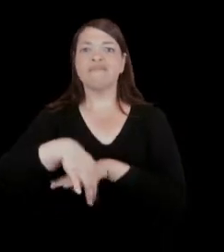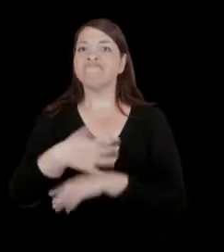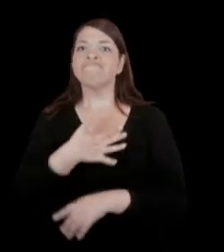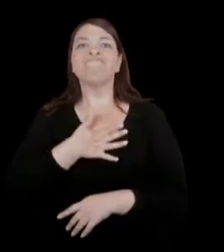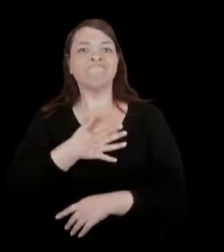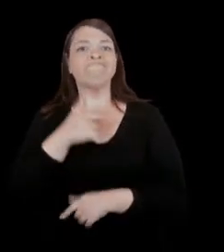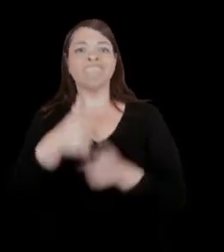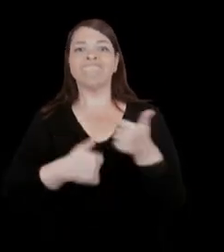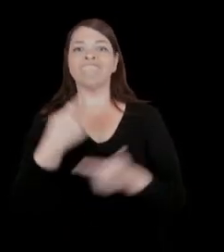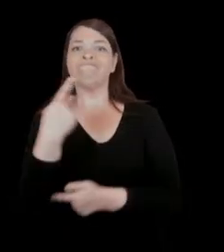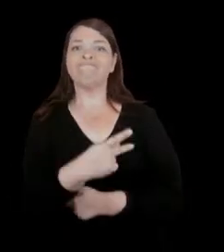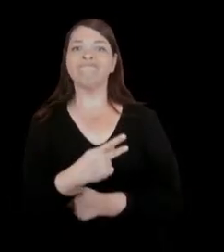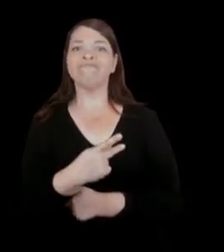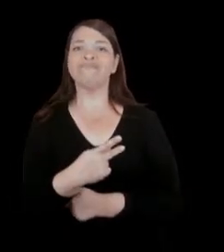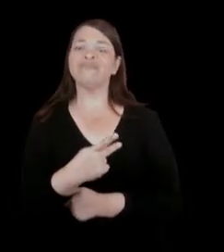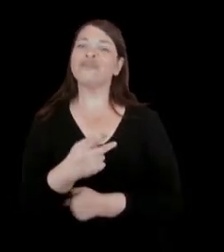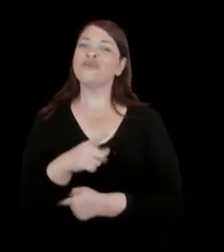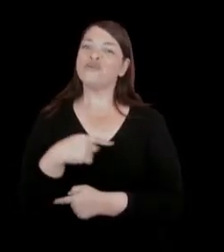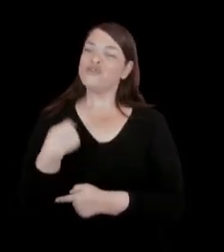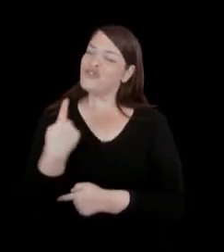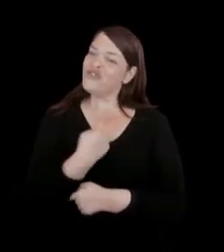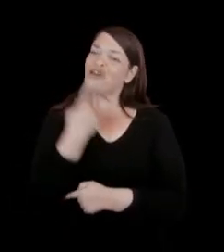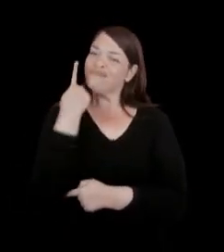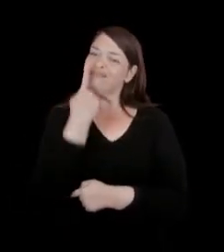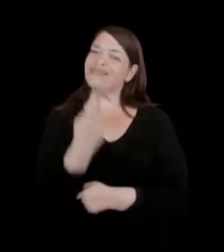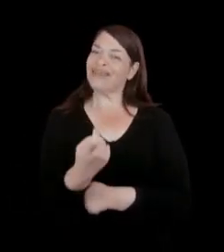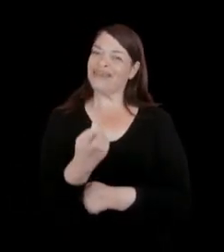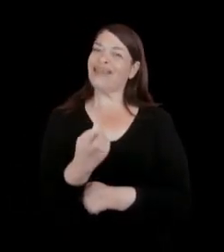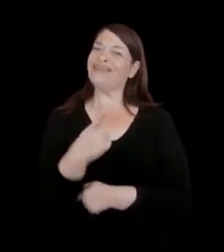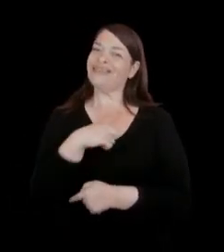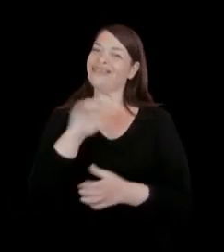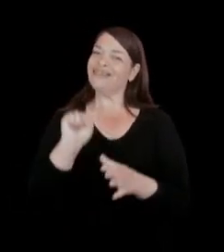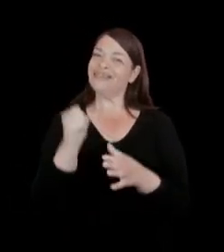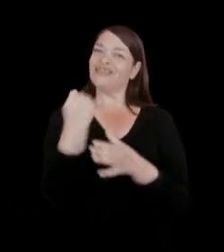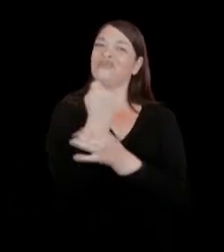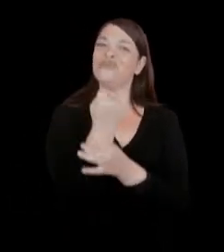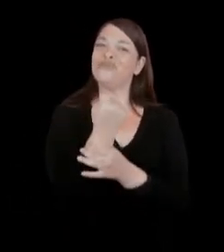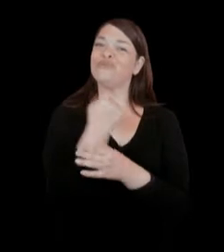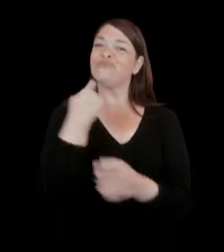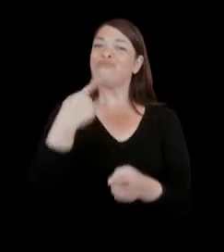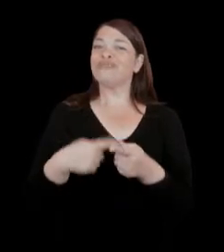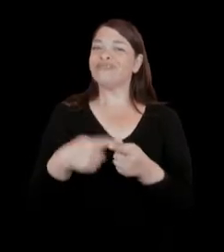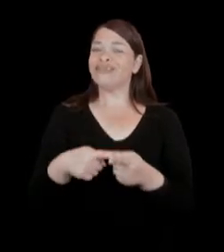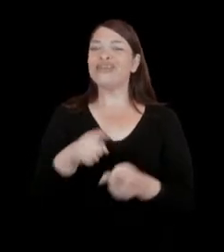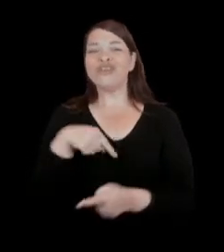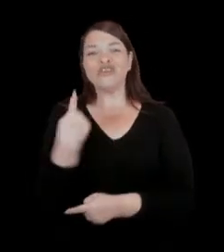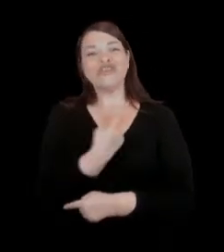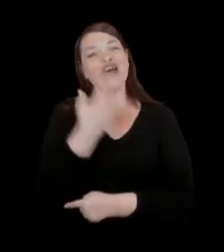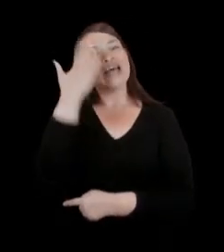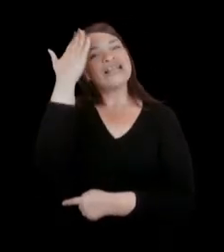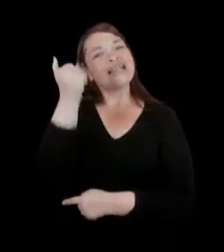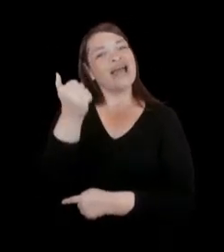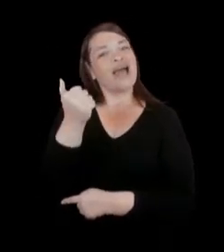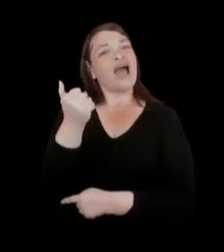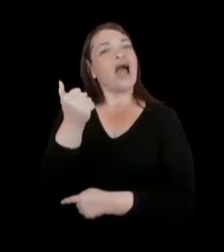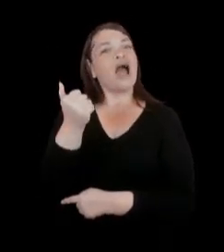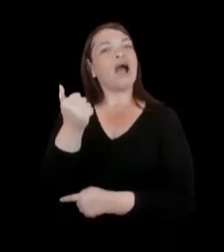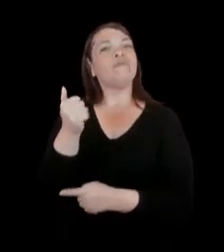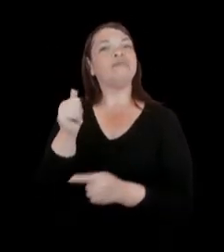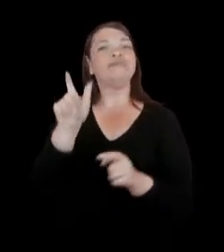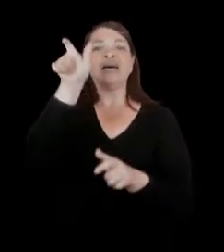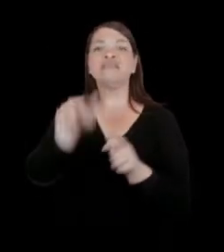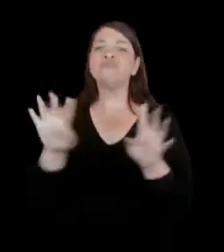para a gente era interessante ter esse tipo de segurança, para ter certeza de que a gente poderia atrair um público